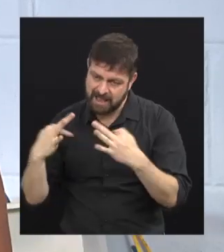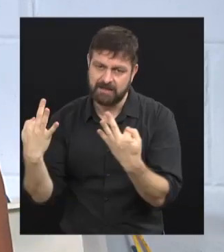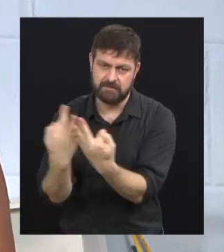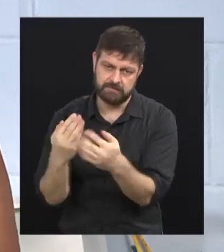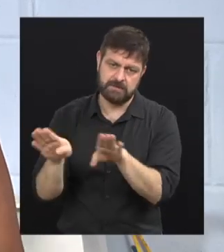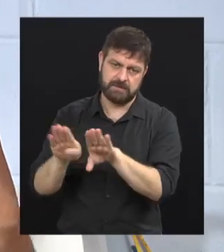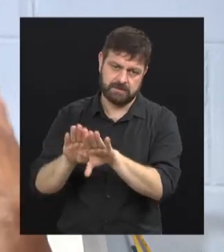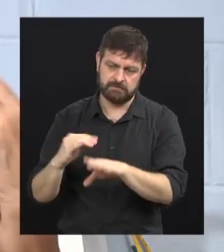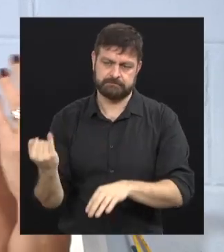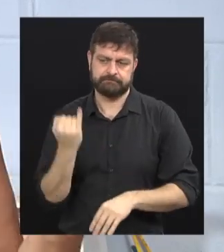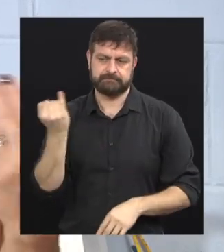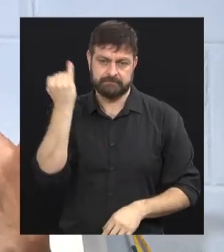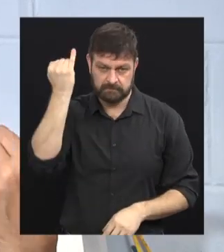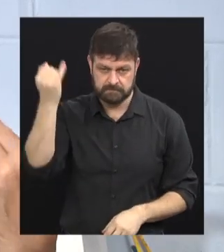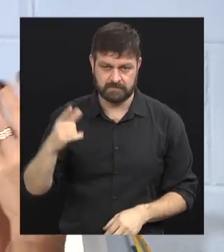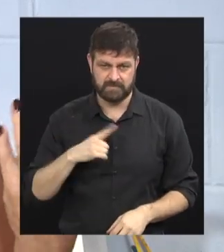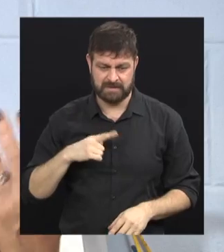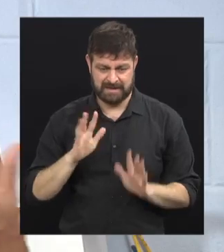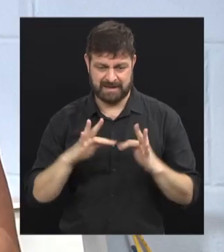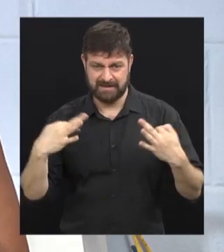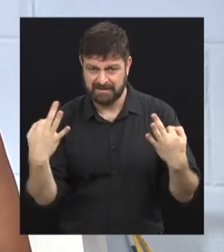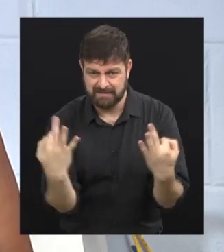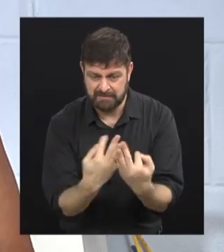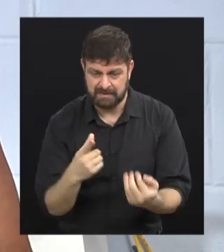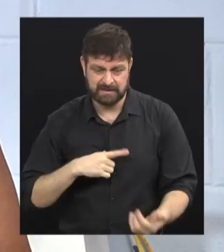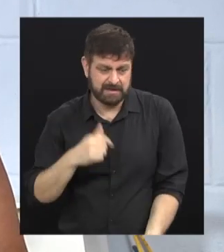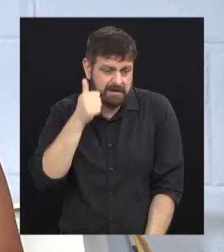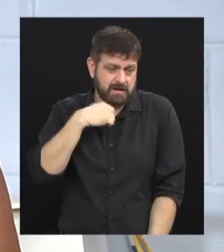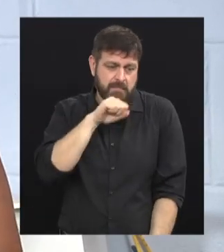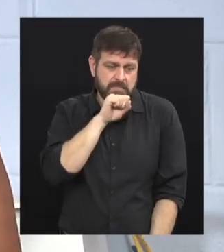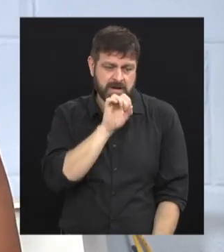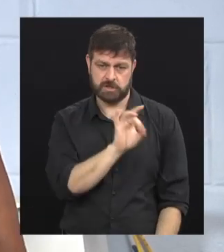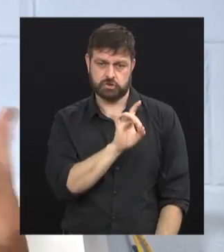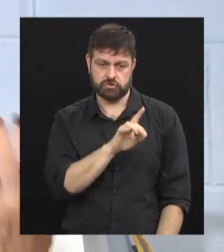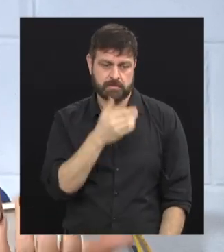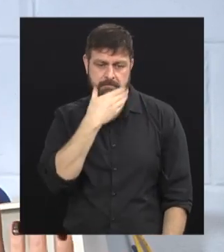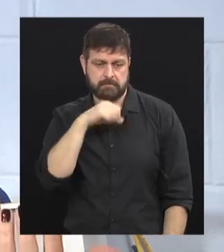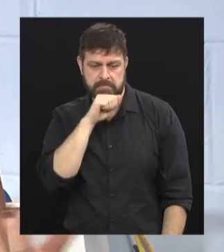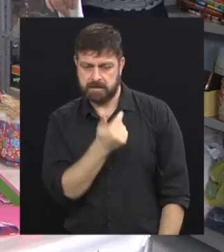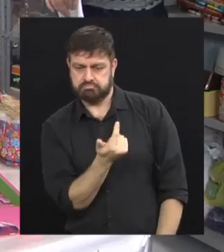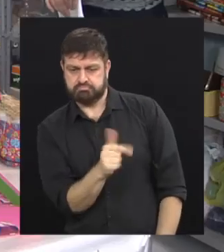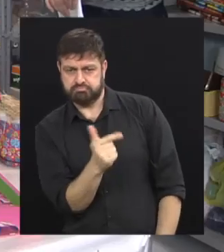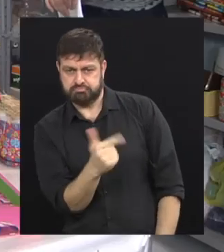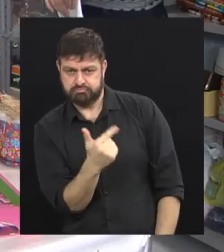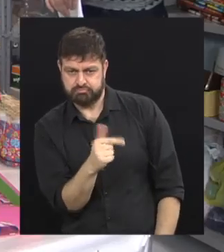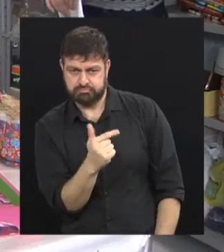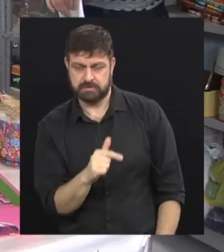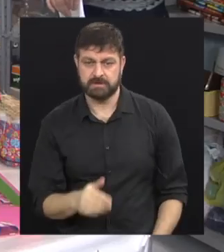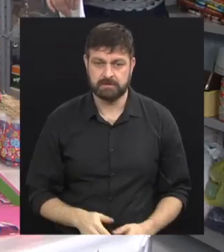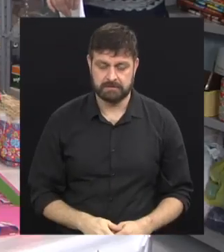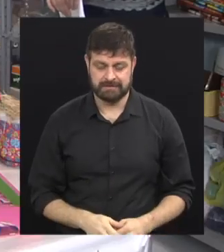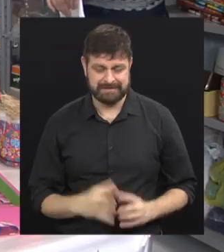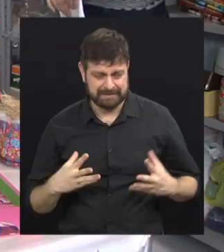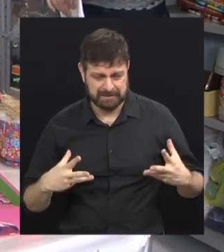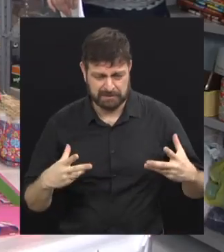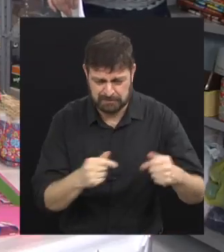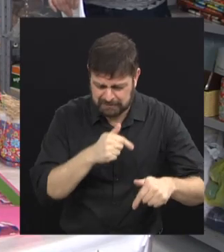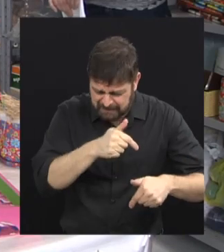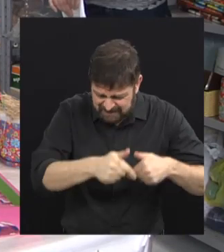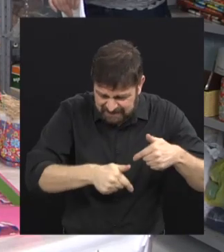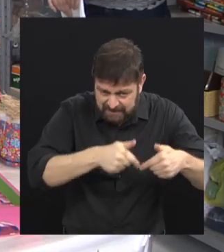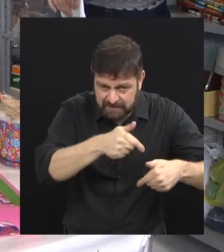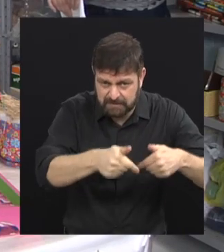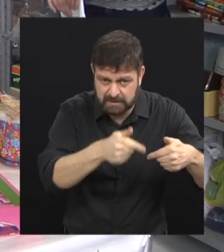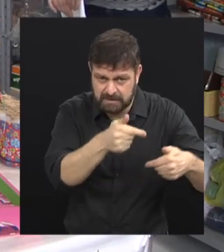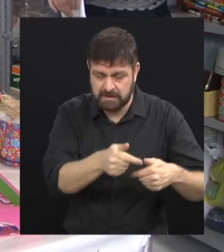famílias também. Muitas famílias que só têm a mãe, não têm o pai, né? Então, tudo isso é um trabalho